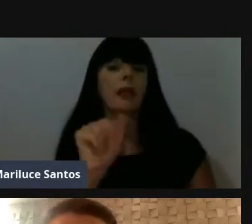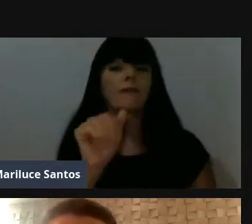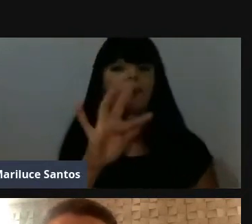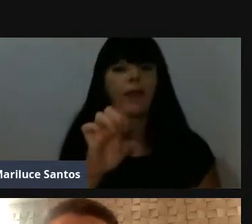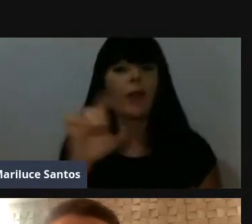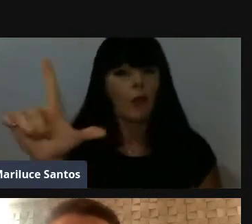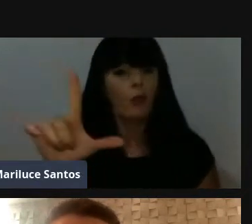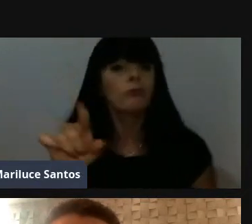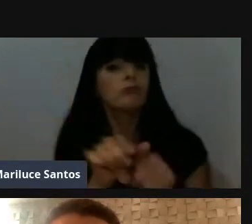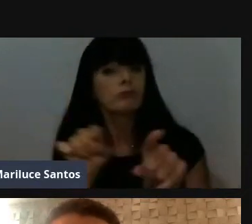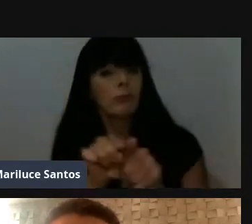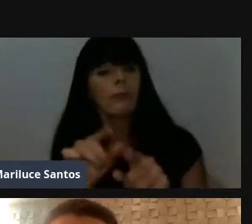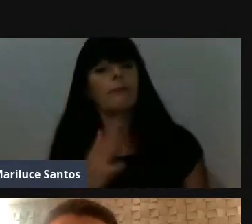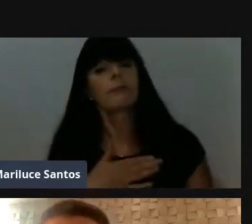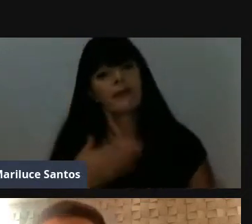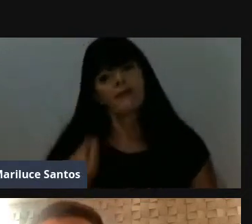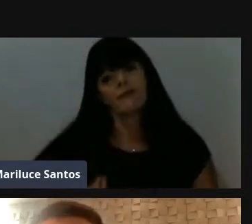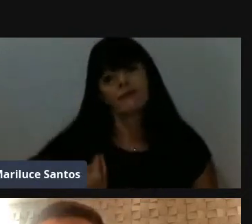minha vida